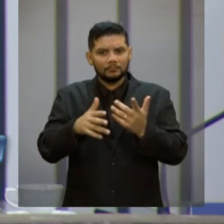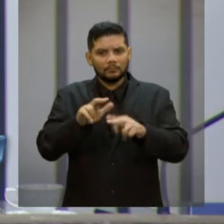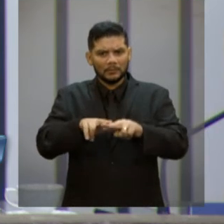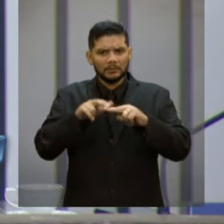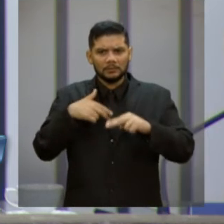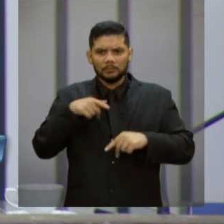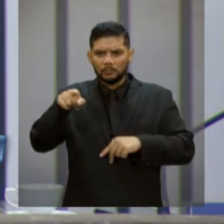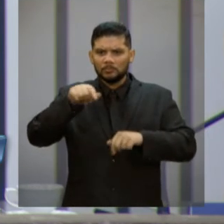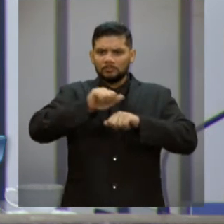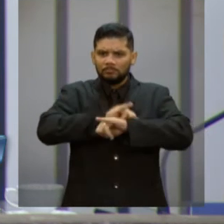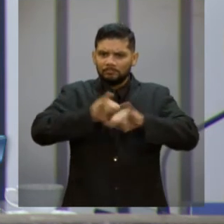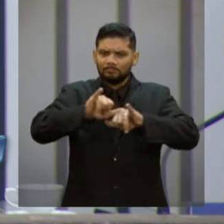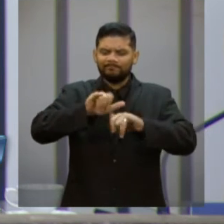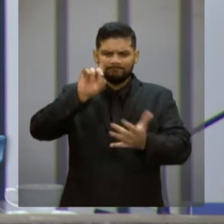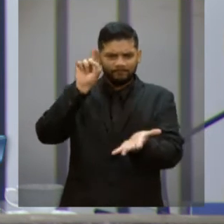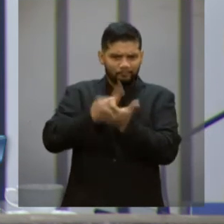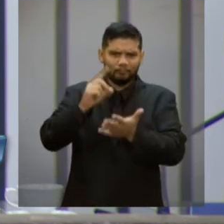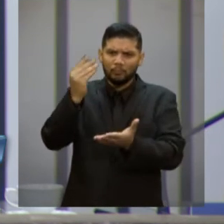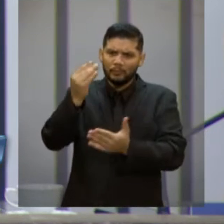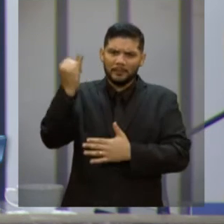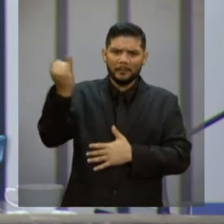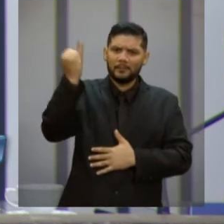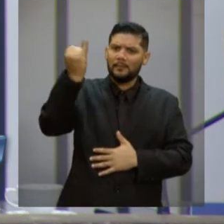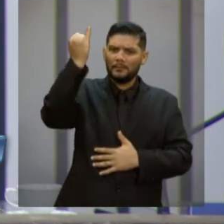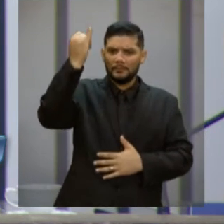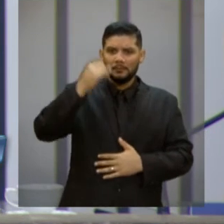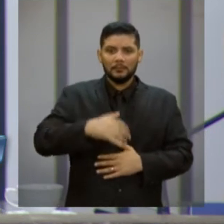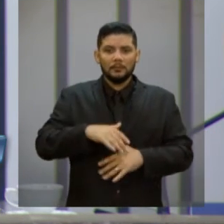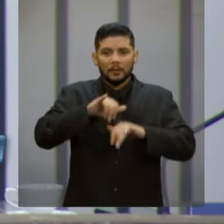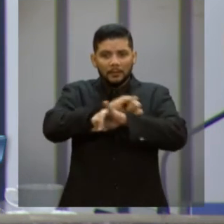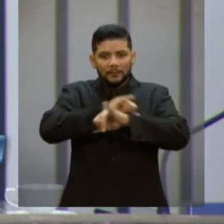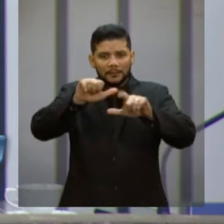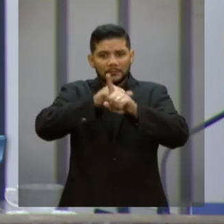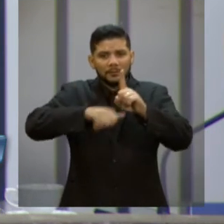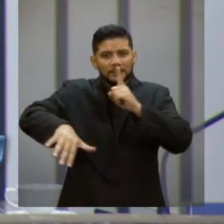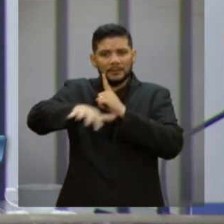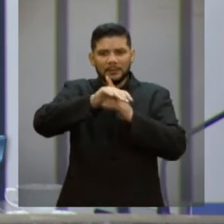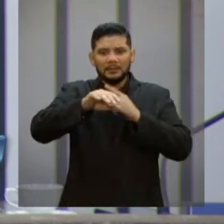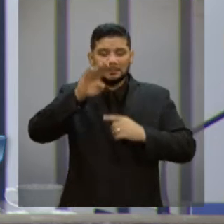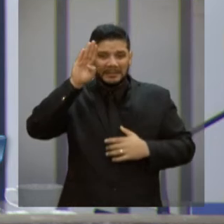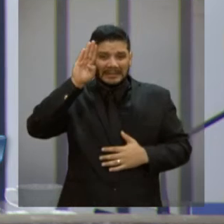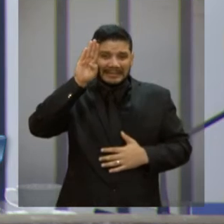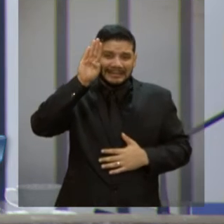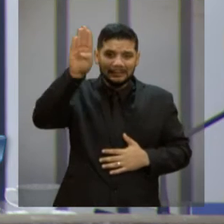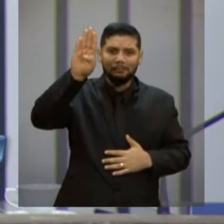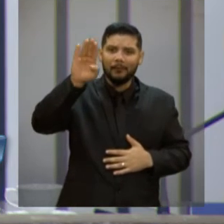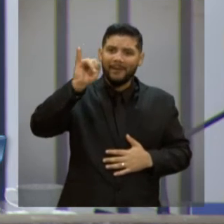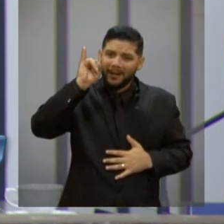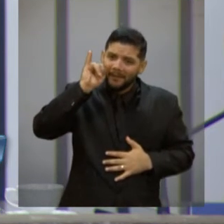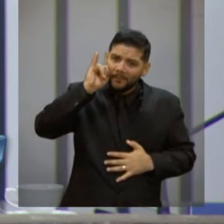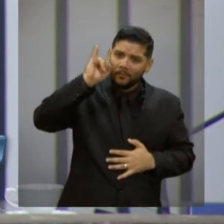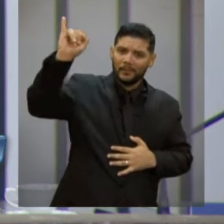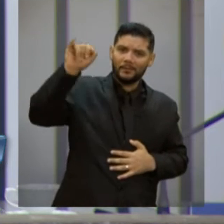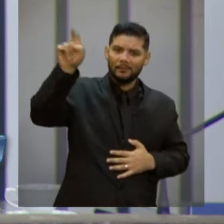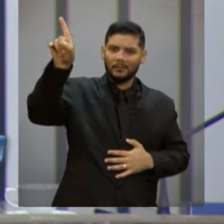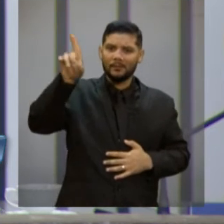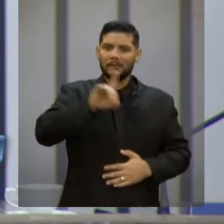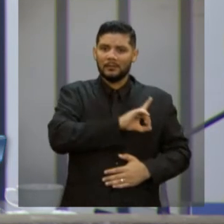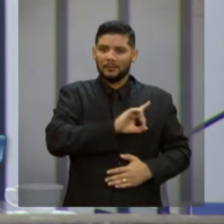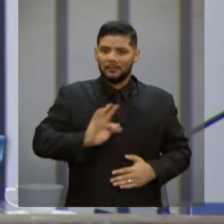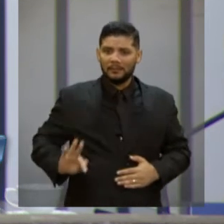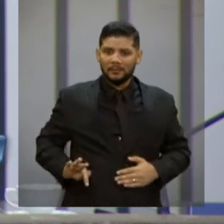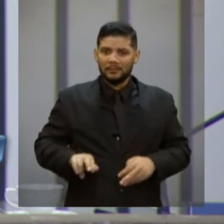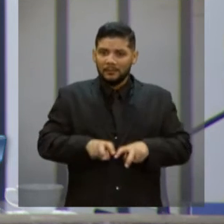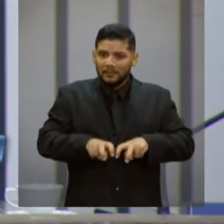o alerta que a Exª faz à sociedade, principalmente na nossa bancada federal, que fique muito atenta lá no Congresso